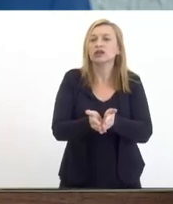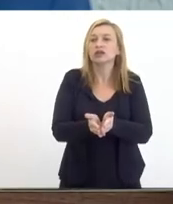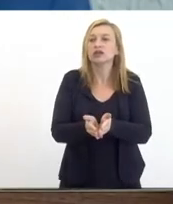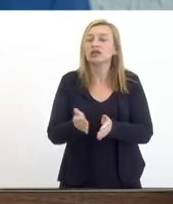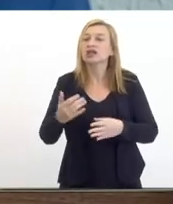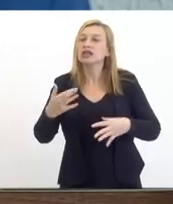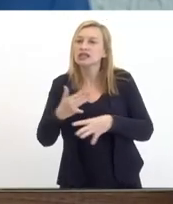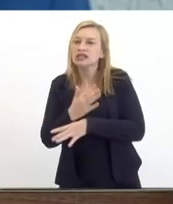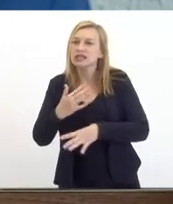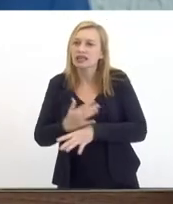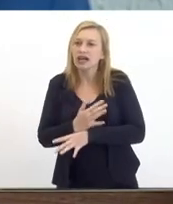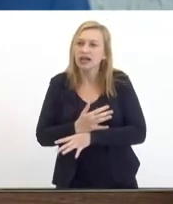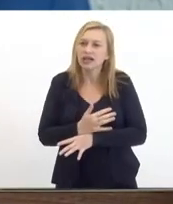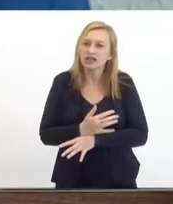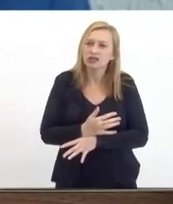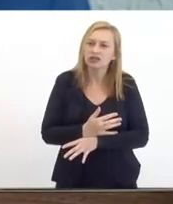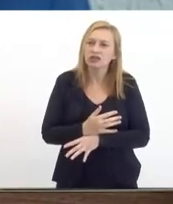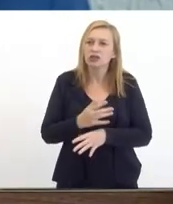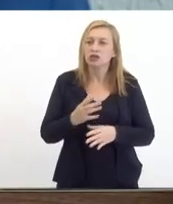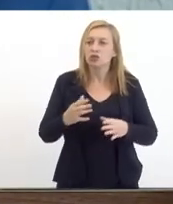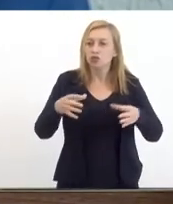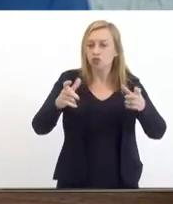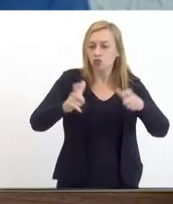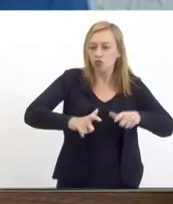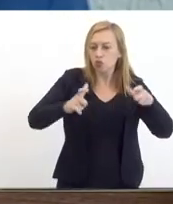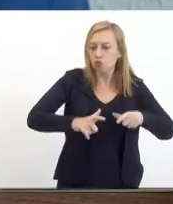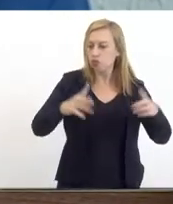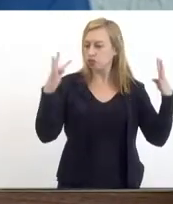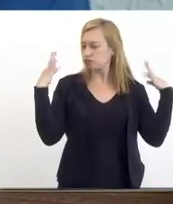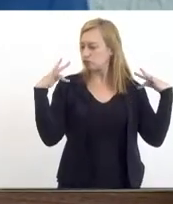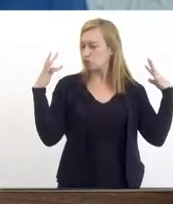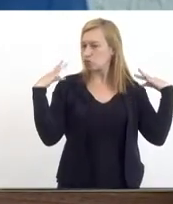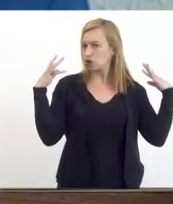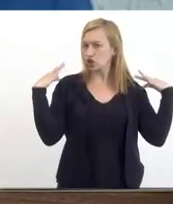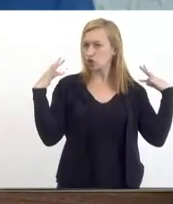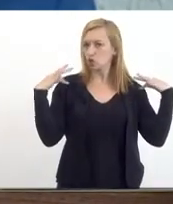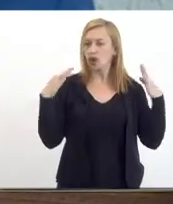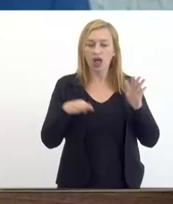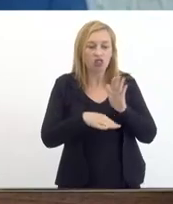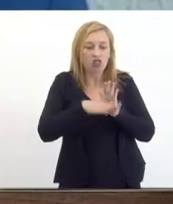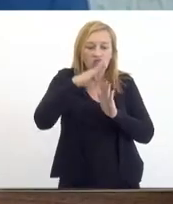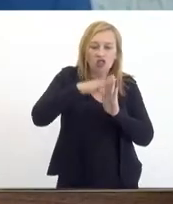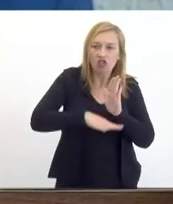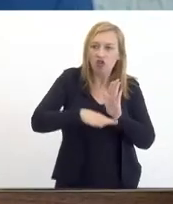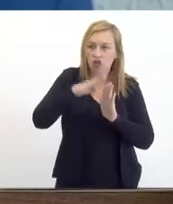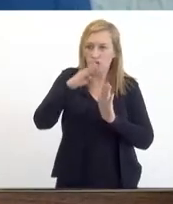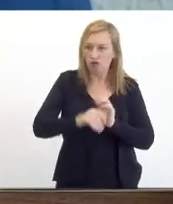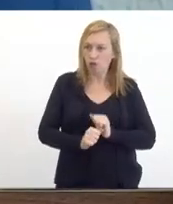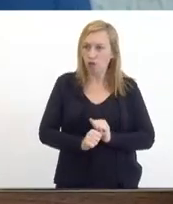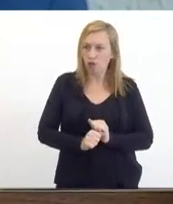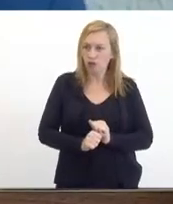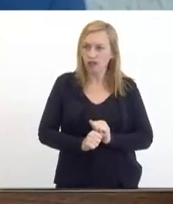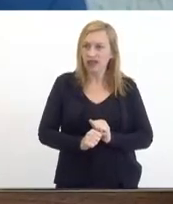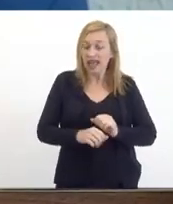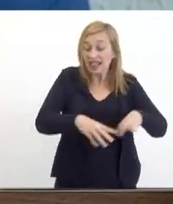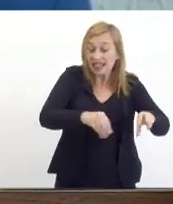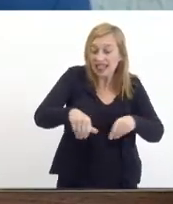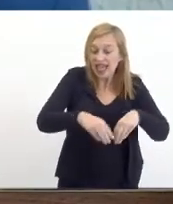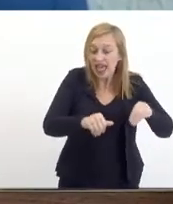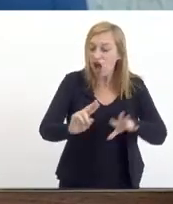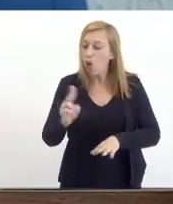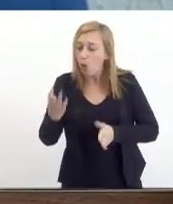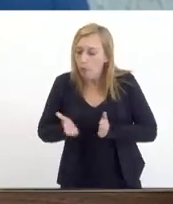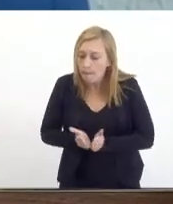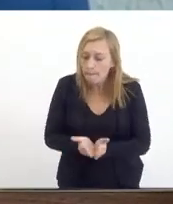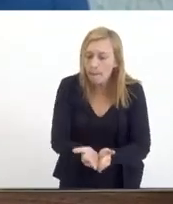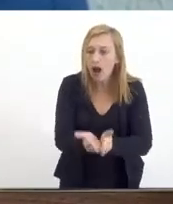pelo seu ponto logístico tanto a nível mar ou terra a